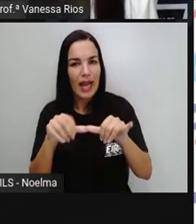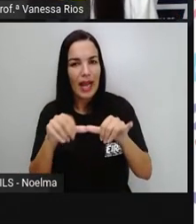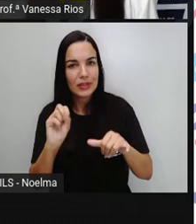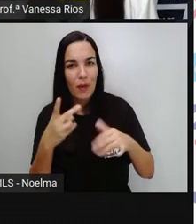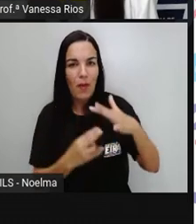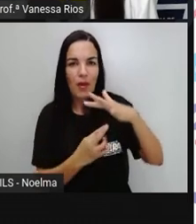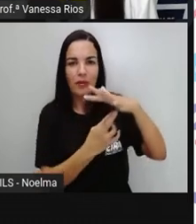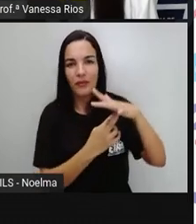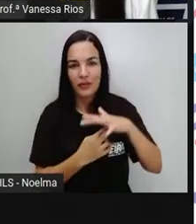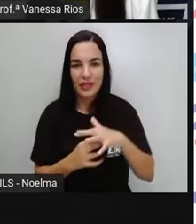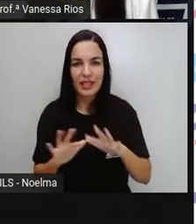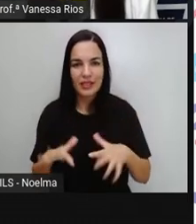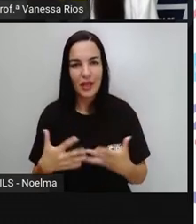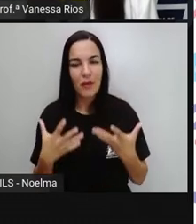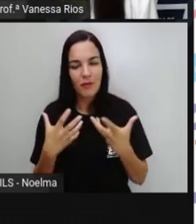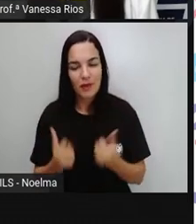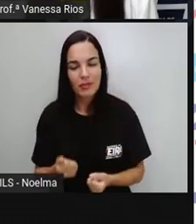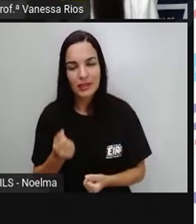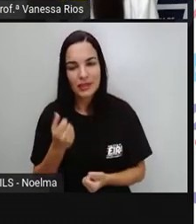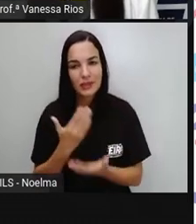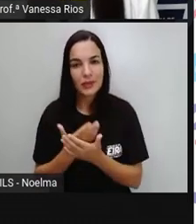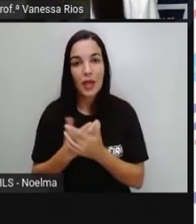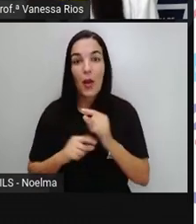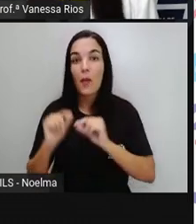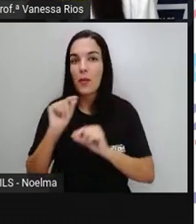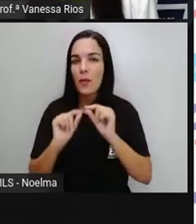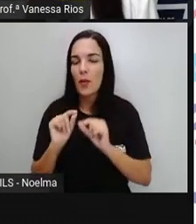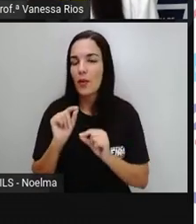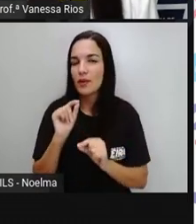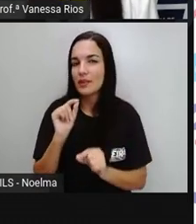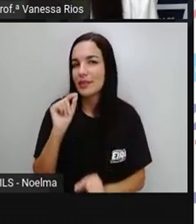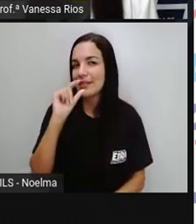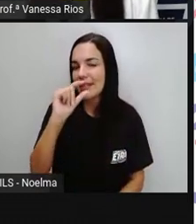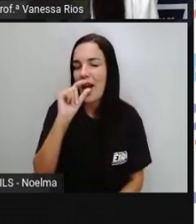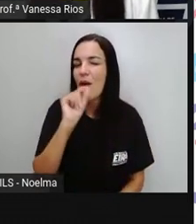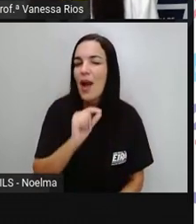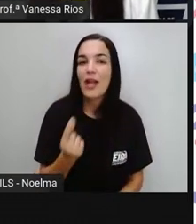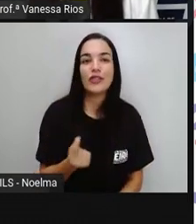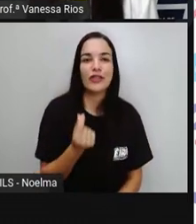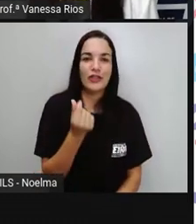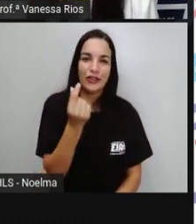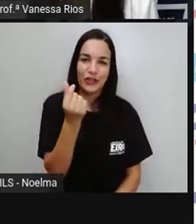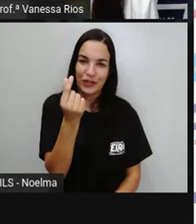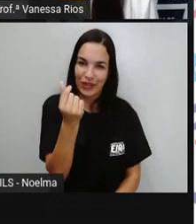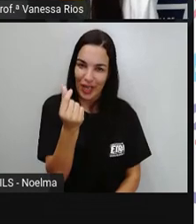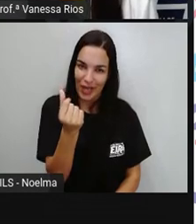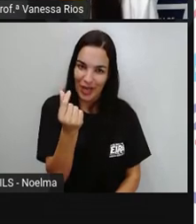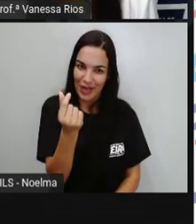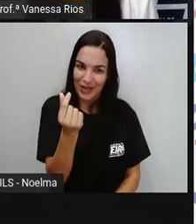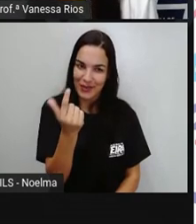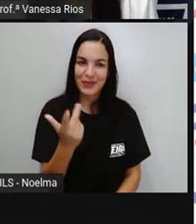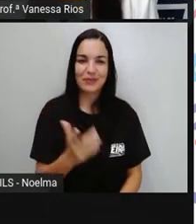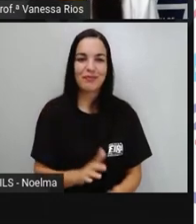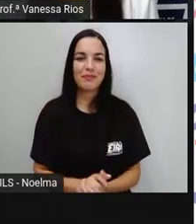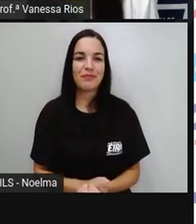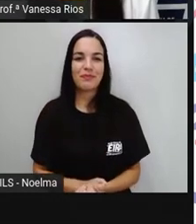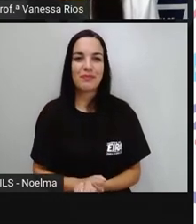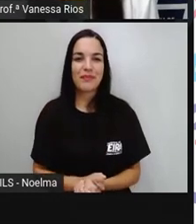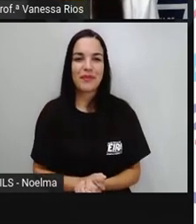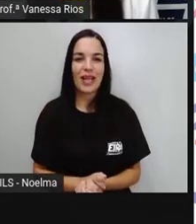estudar Um pouquinho sobre Sistema monetário E aí por falar Em sistema monetário